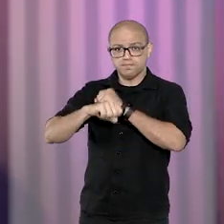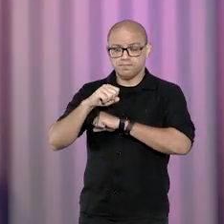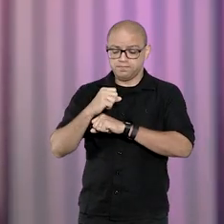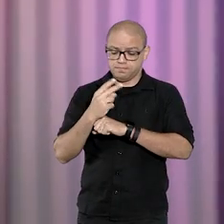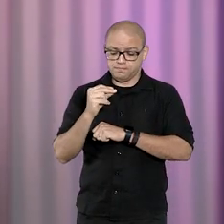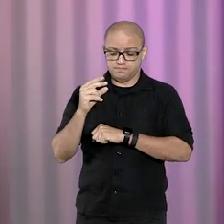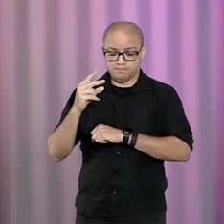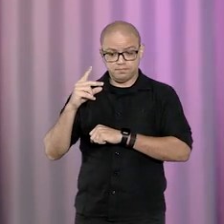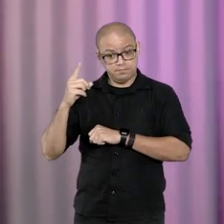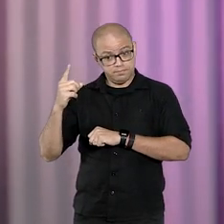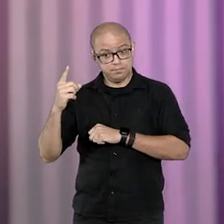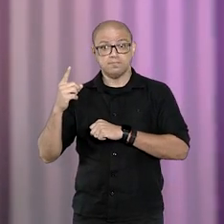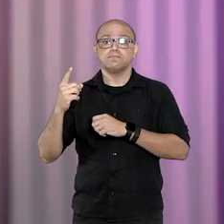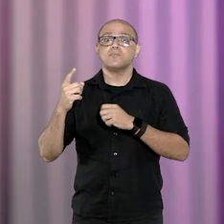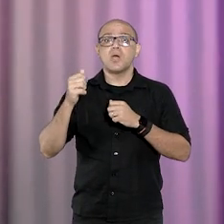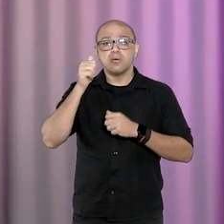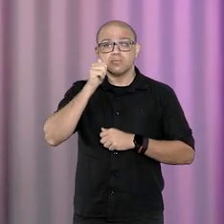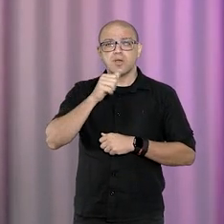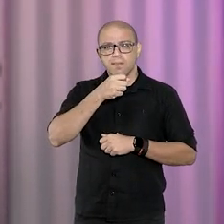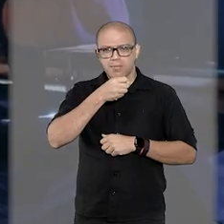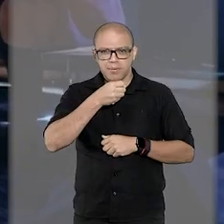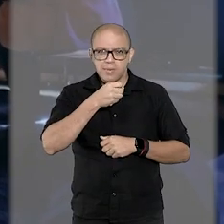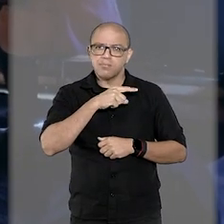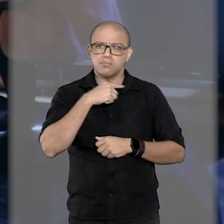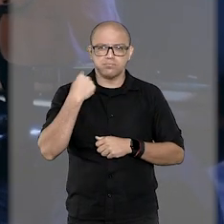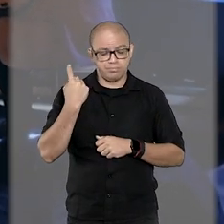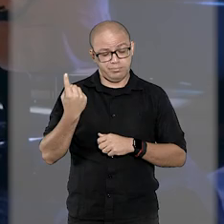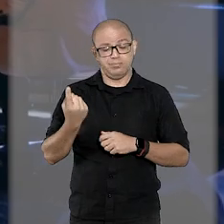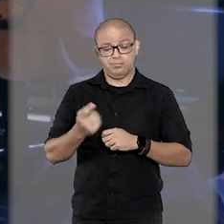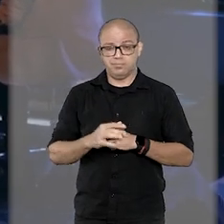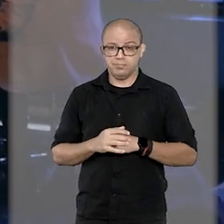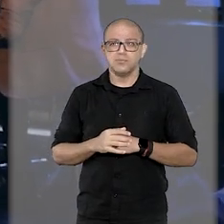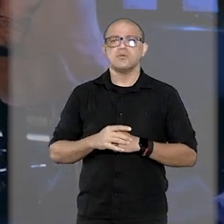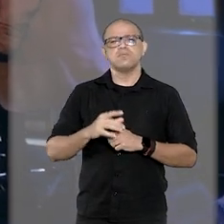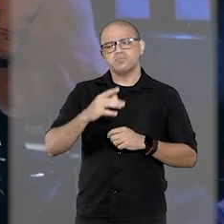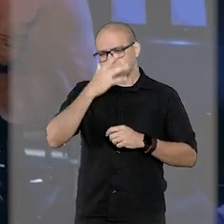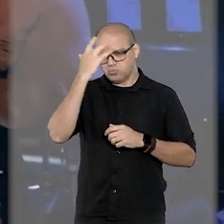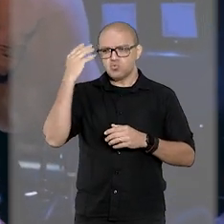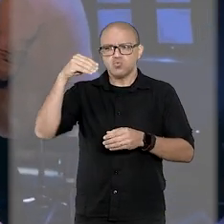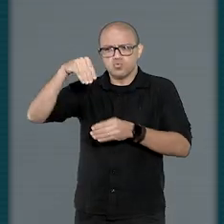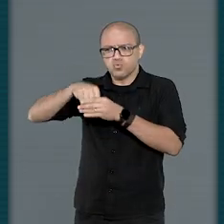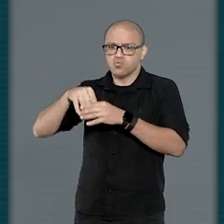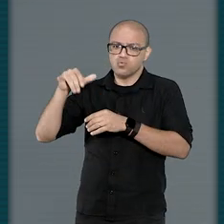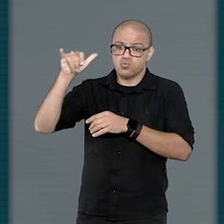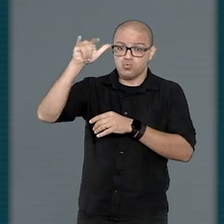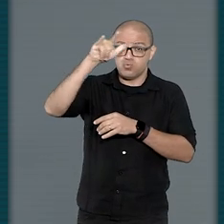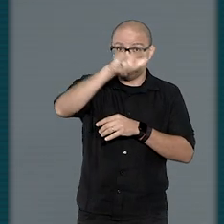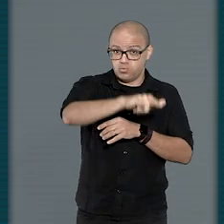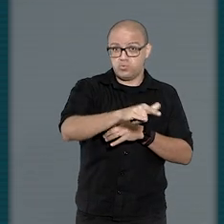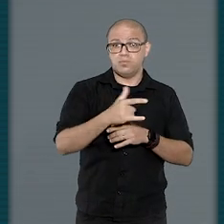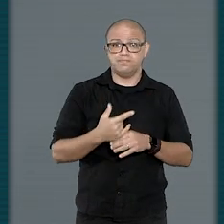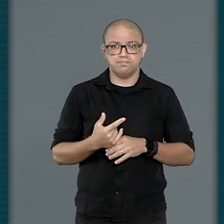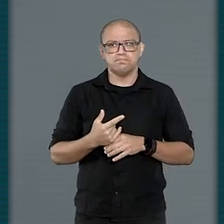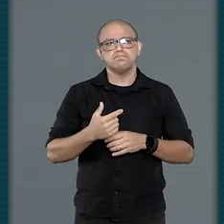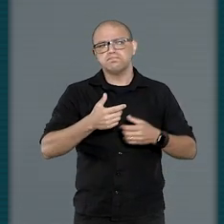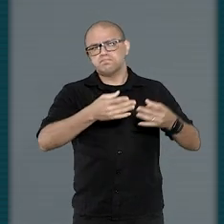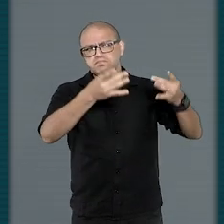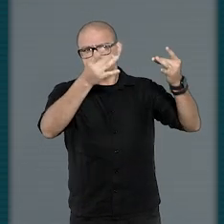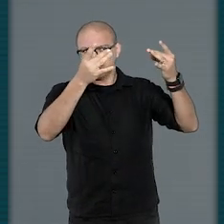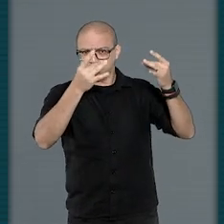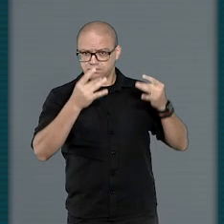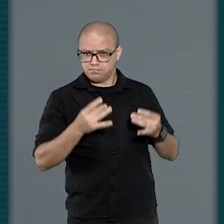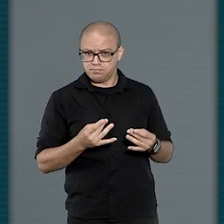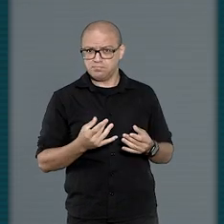causou a morte da cantora Marília Mendonça e dos demais passageiros e tripulantes. De acordo com os autos, o avião